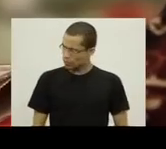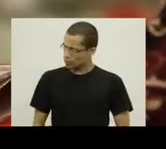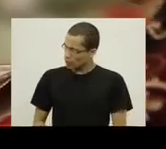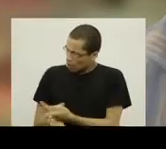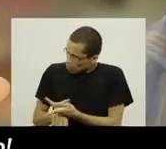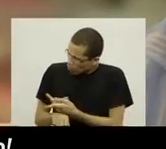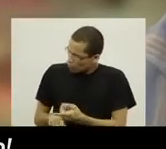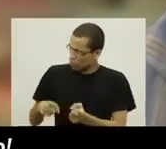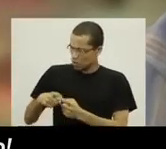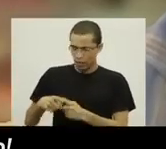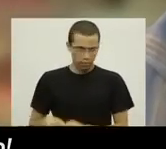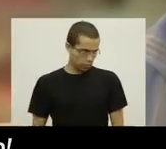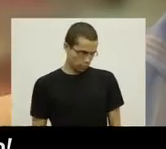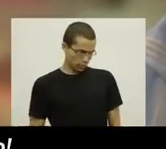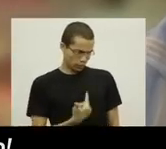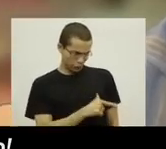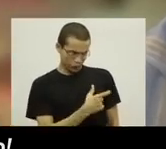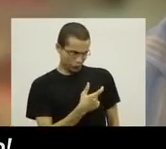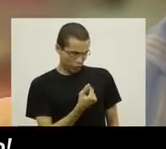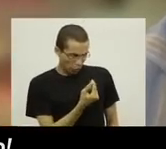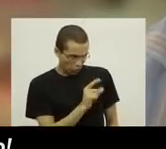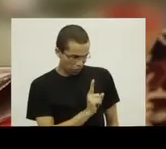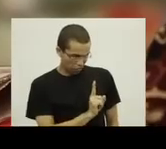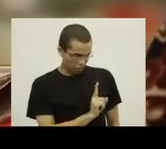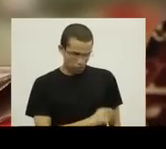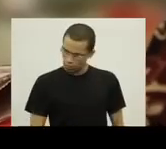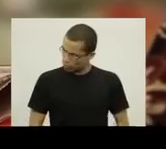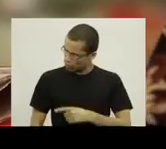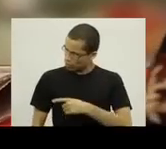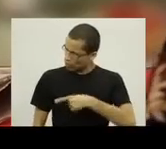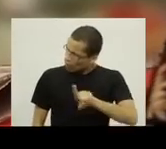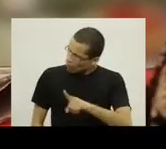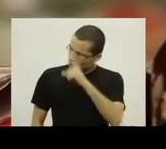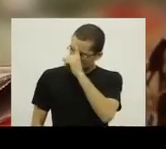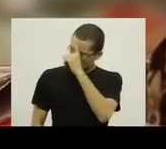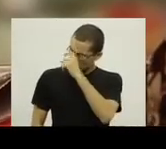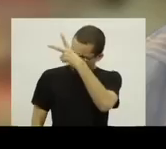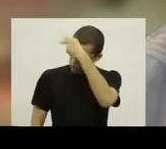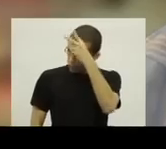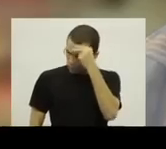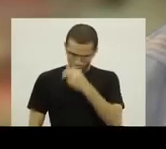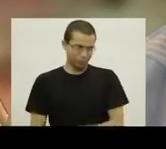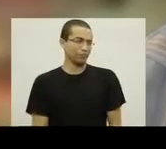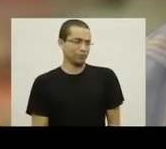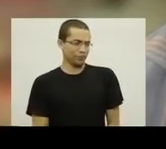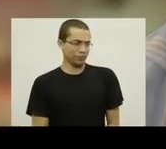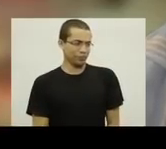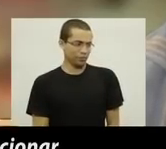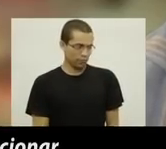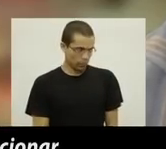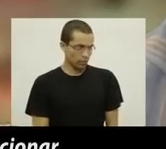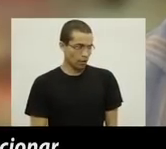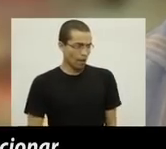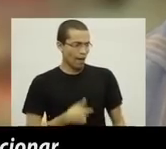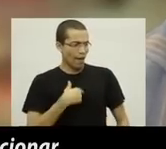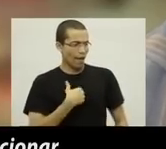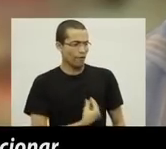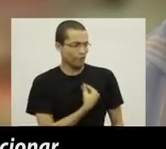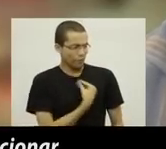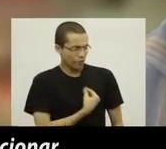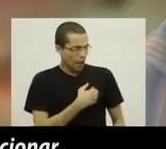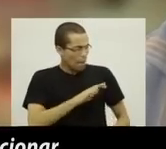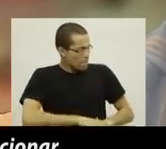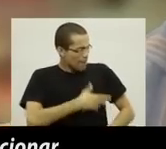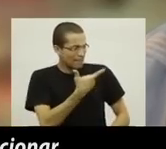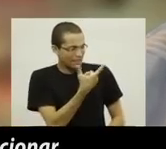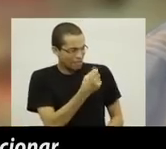um médico, viu? Não tem o dinheiro pra pagar médico não, seu índio. Vá no posto de saúde da prefeitura. Posto de saúde? Eu moro aqui há mais de